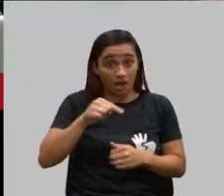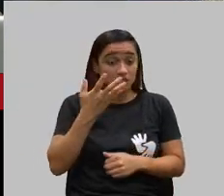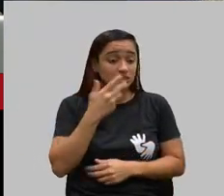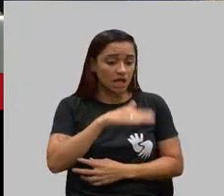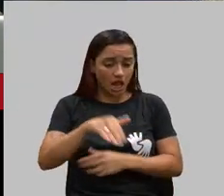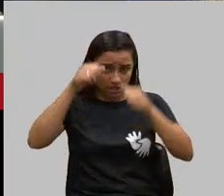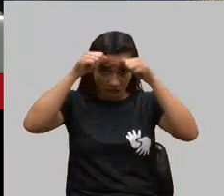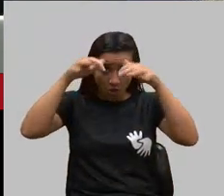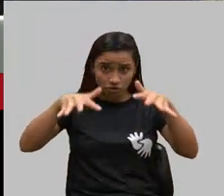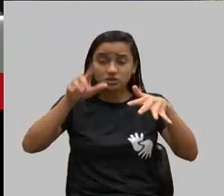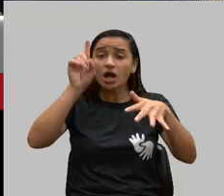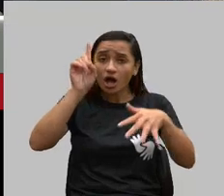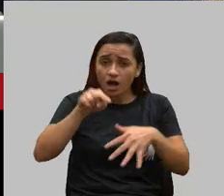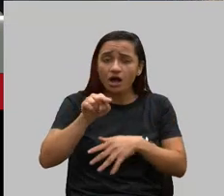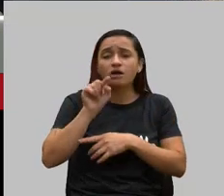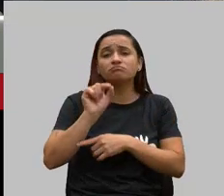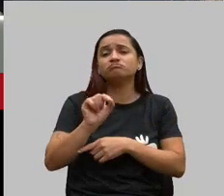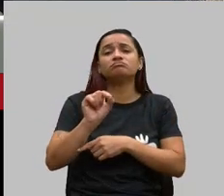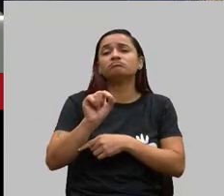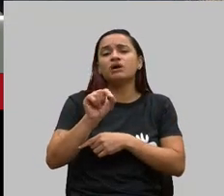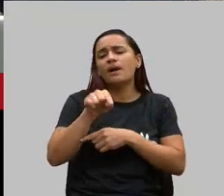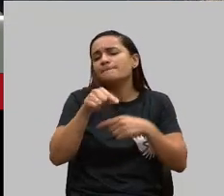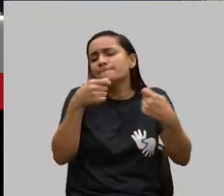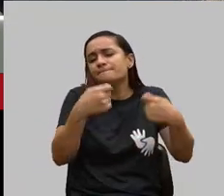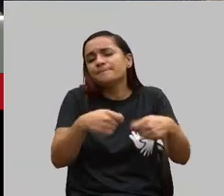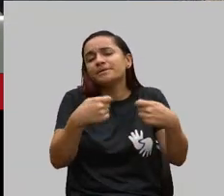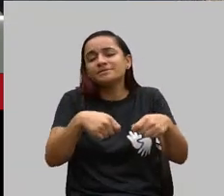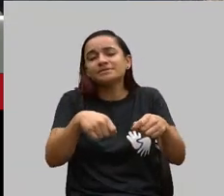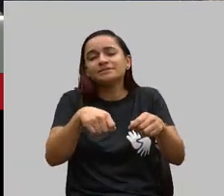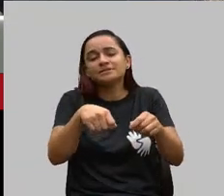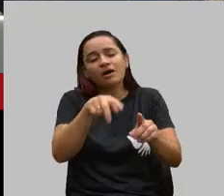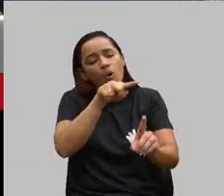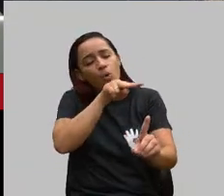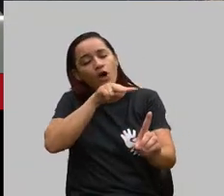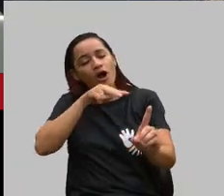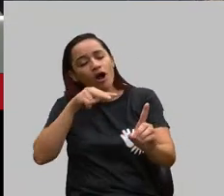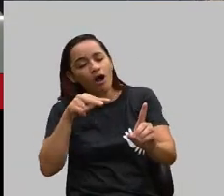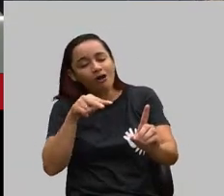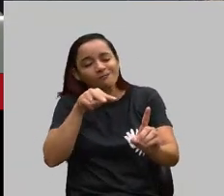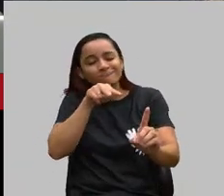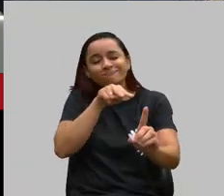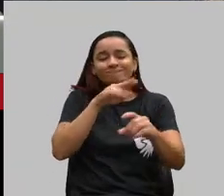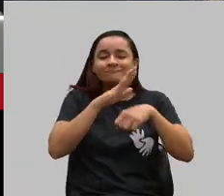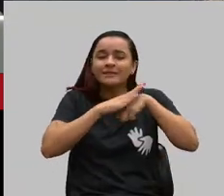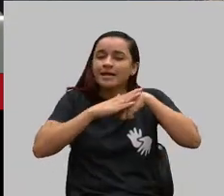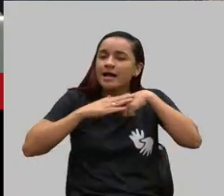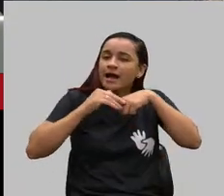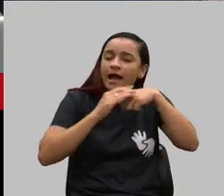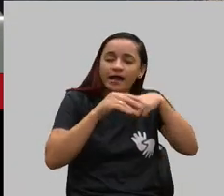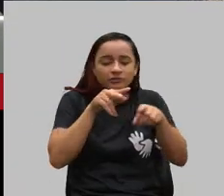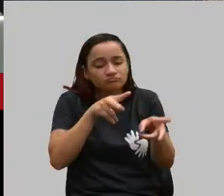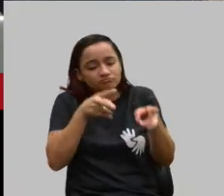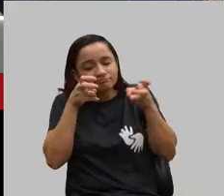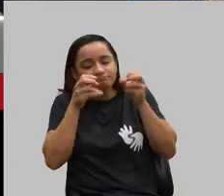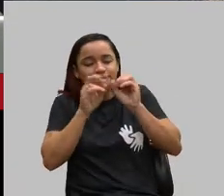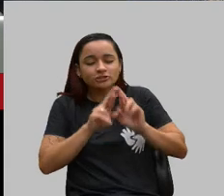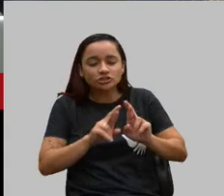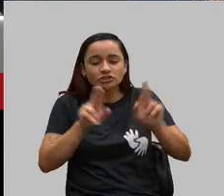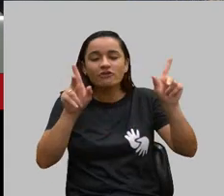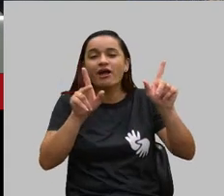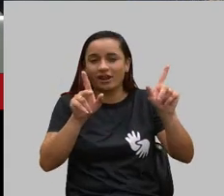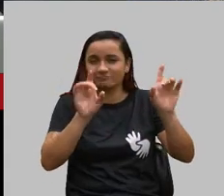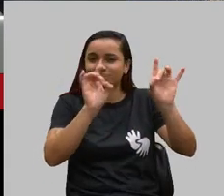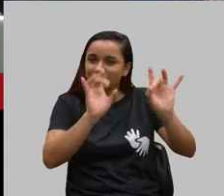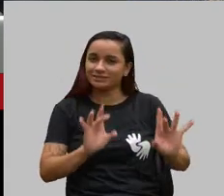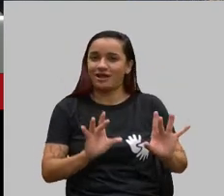autistas, elas realmente merecem um olhar atento, um olhar diferenciado. E há mais ou menos